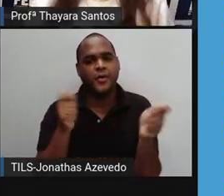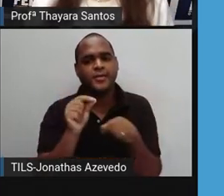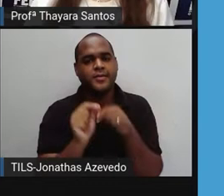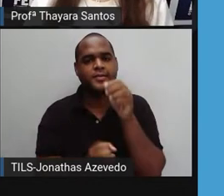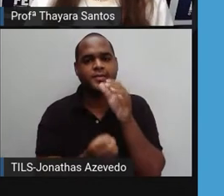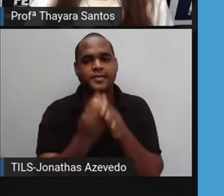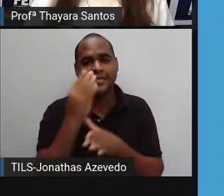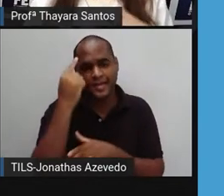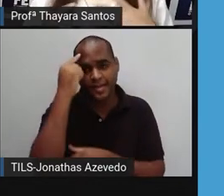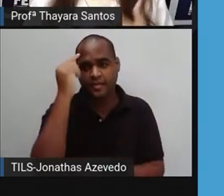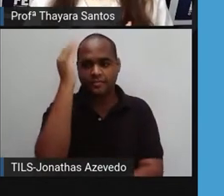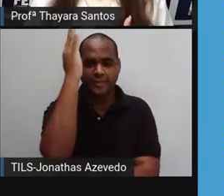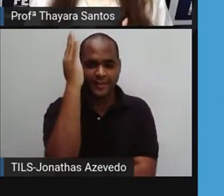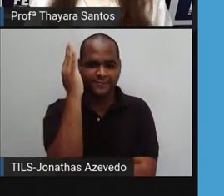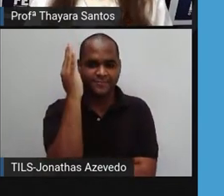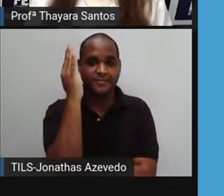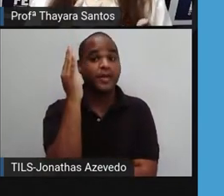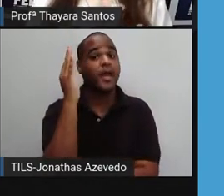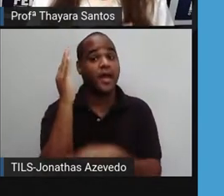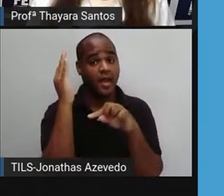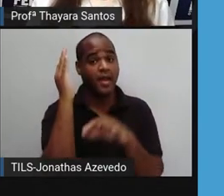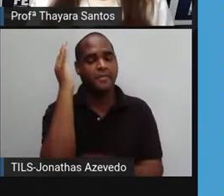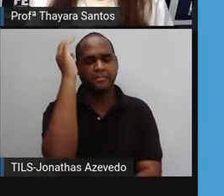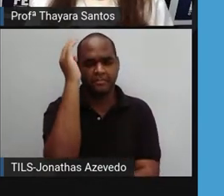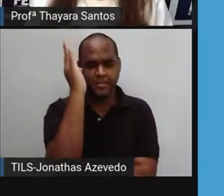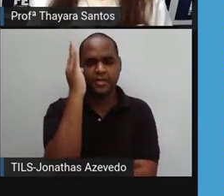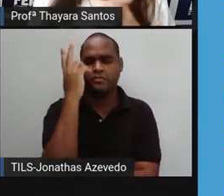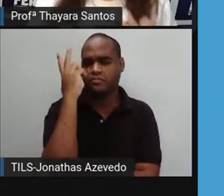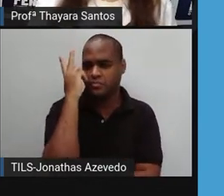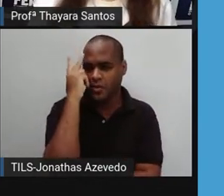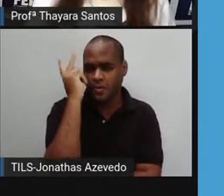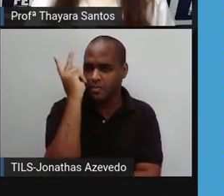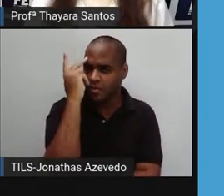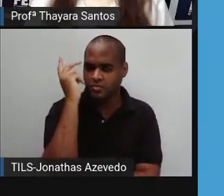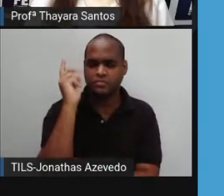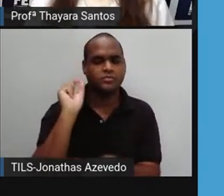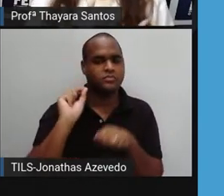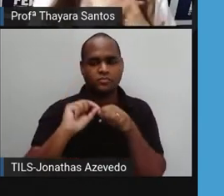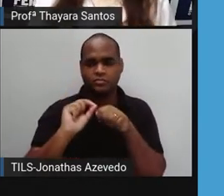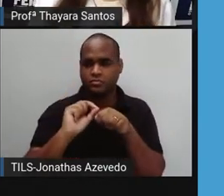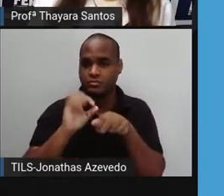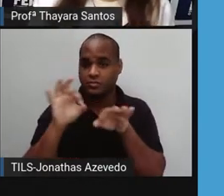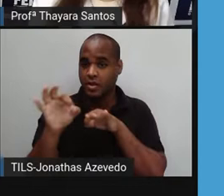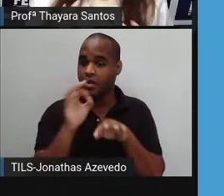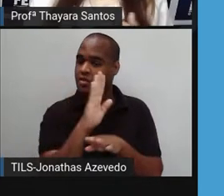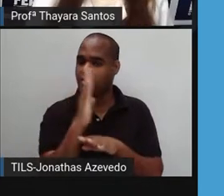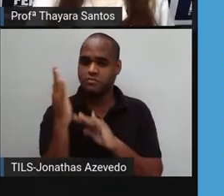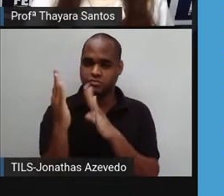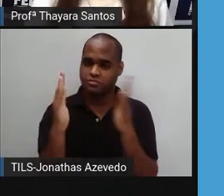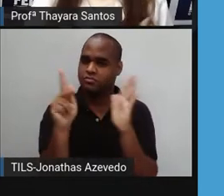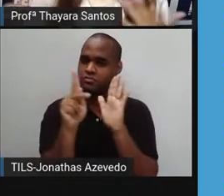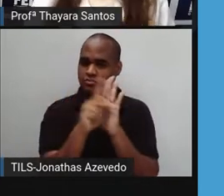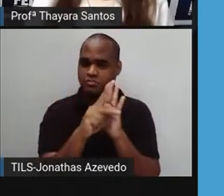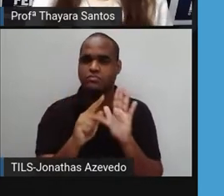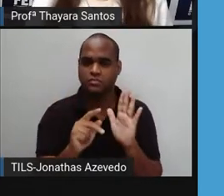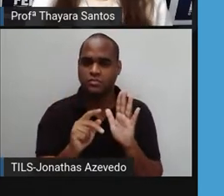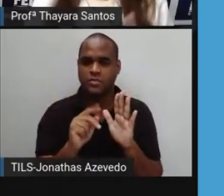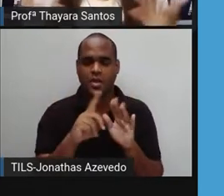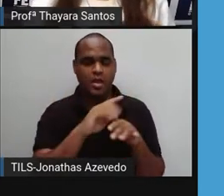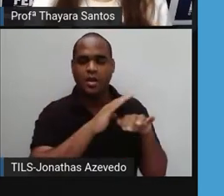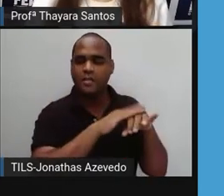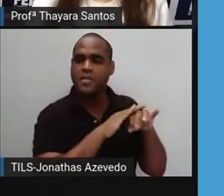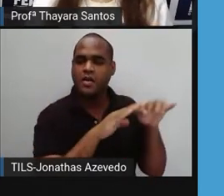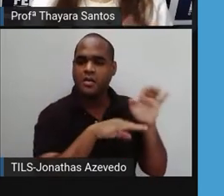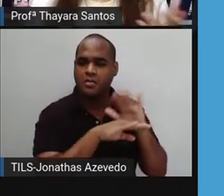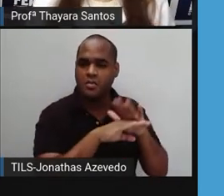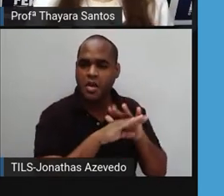é a madeira. A madeira é um produto natural, um material natural, produzido pela natureza e que ele não é manufaturado, não